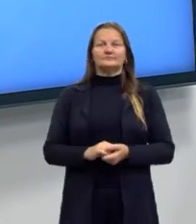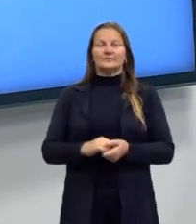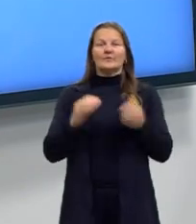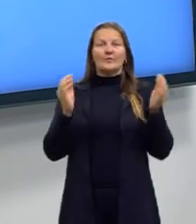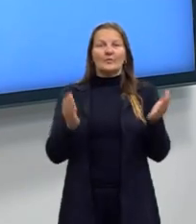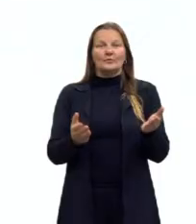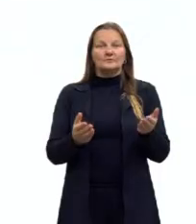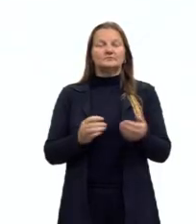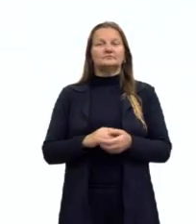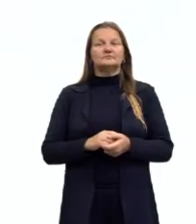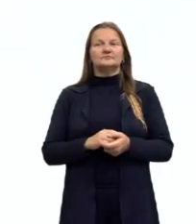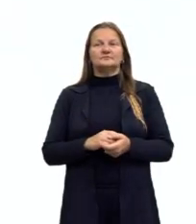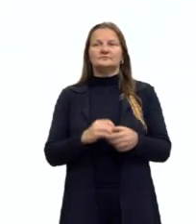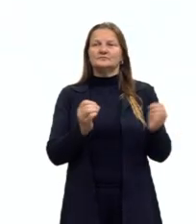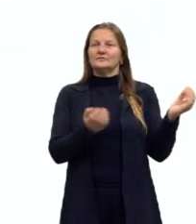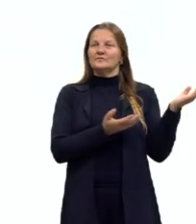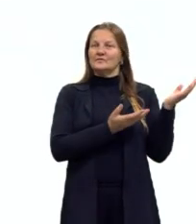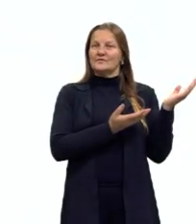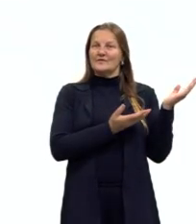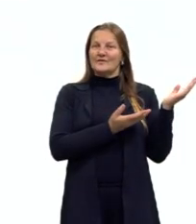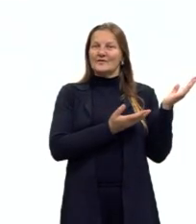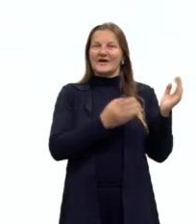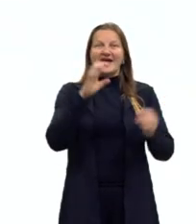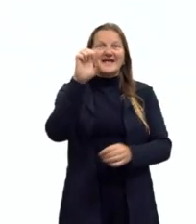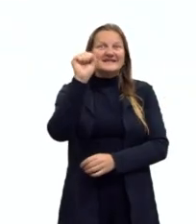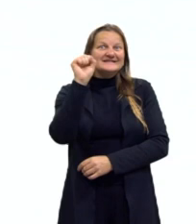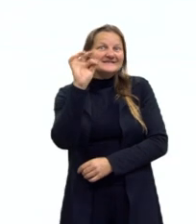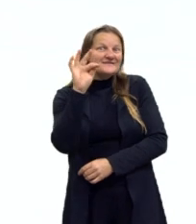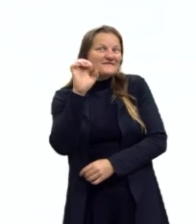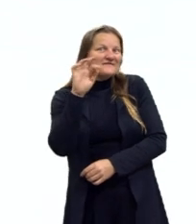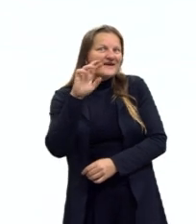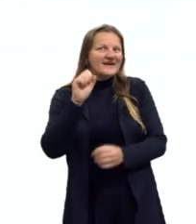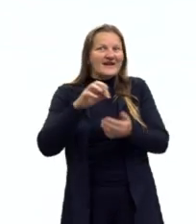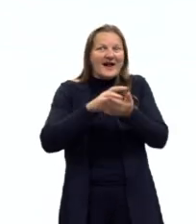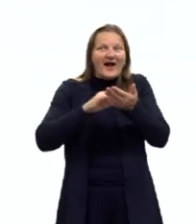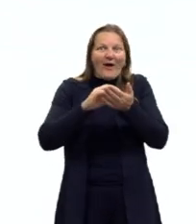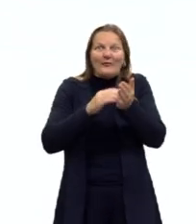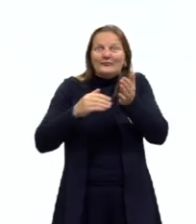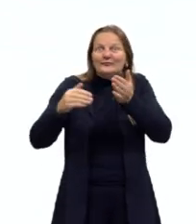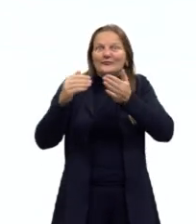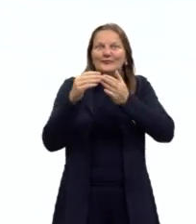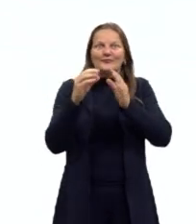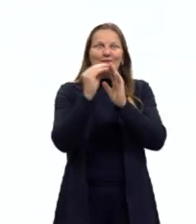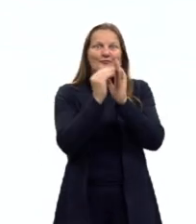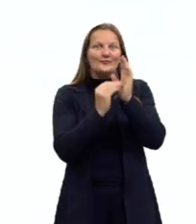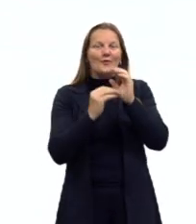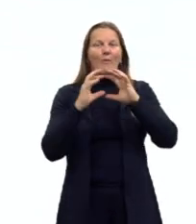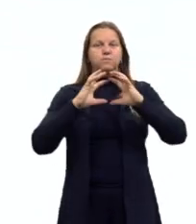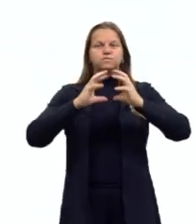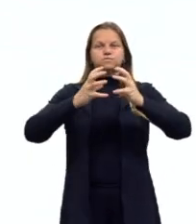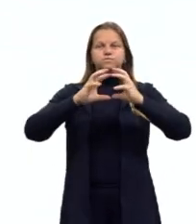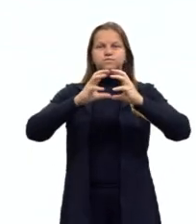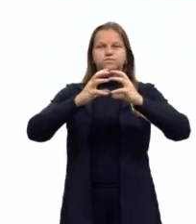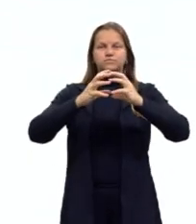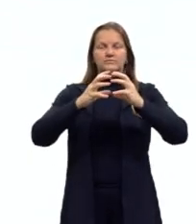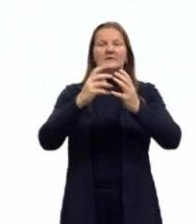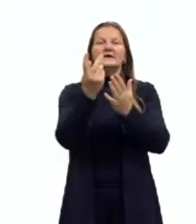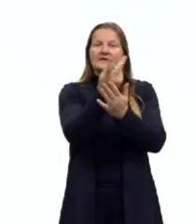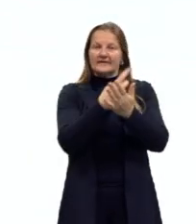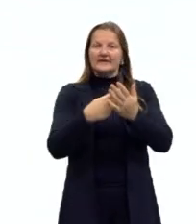Hoje nós vamos ver então a esfera, né? Os cálculos que envolvem a esfera. Ela é uma figura então